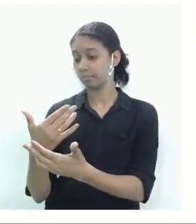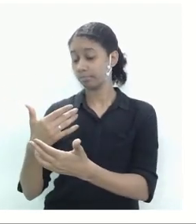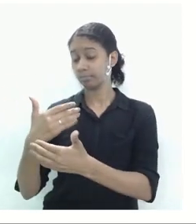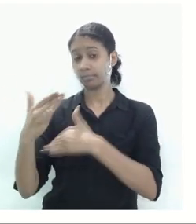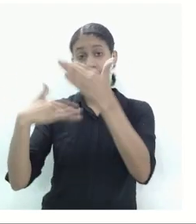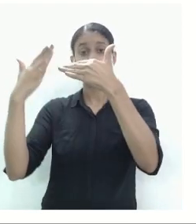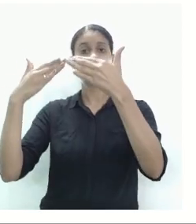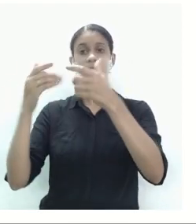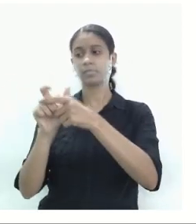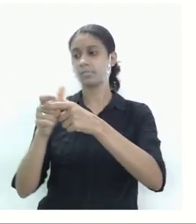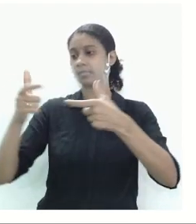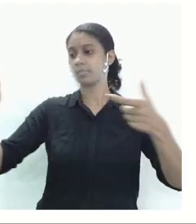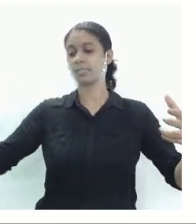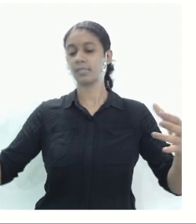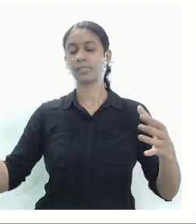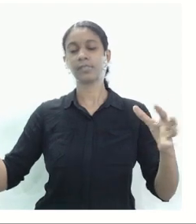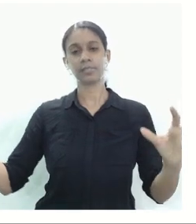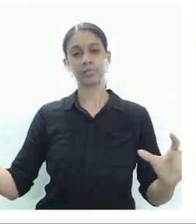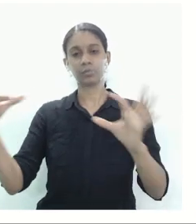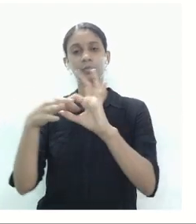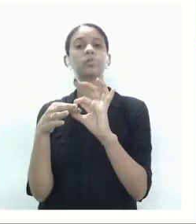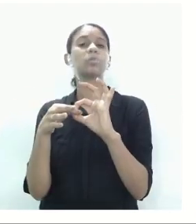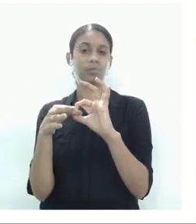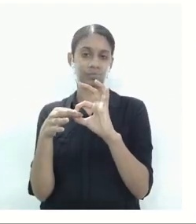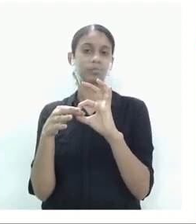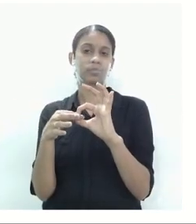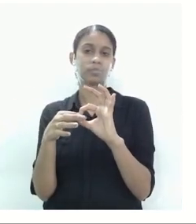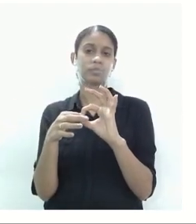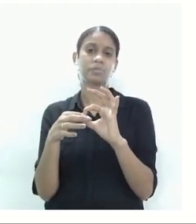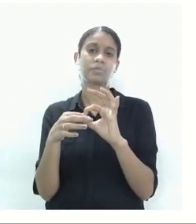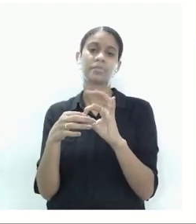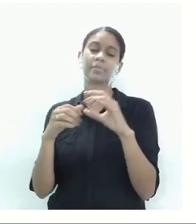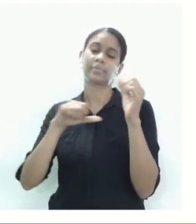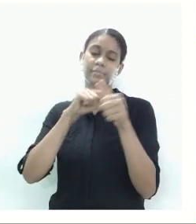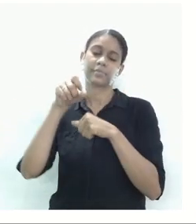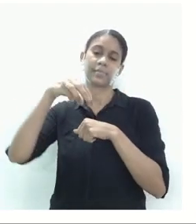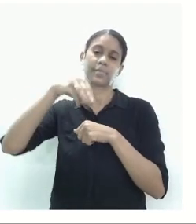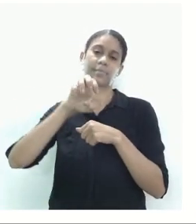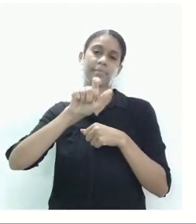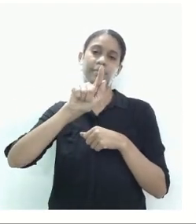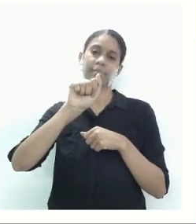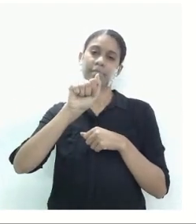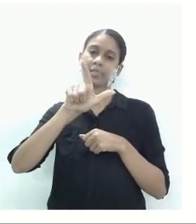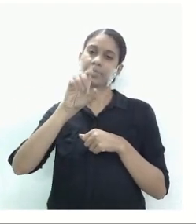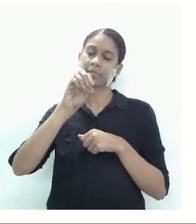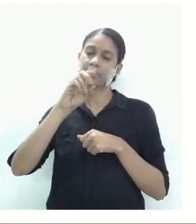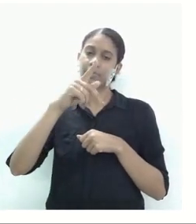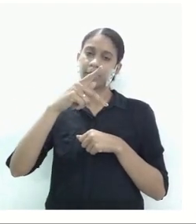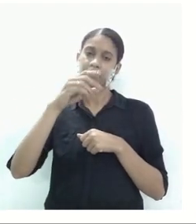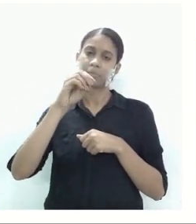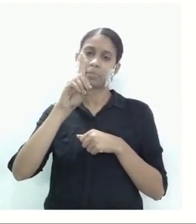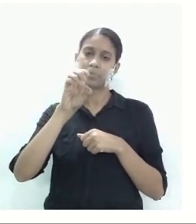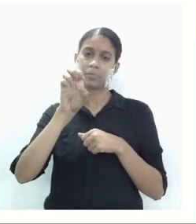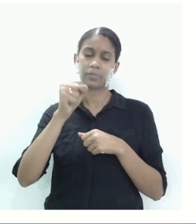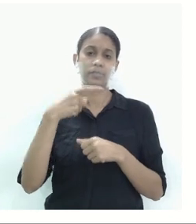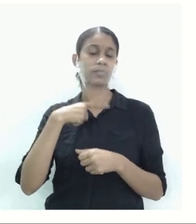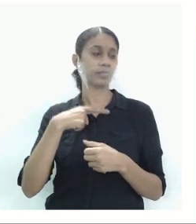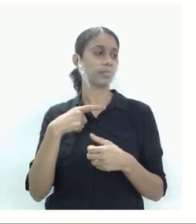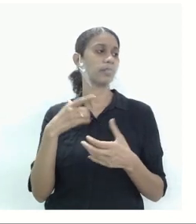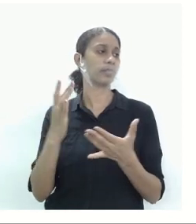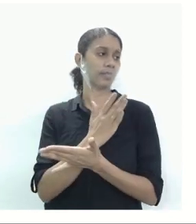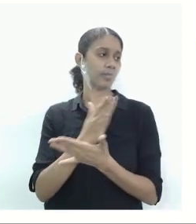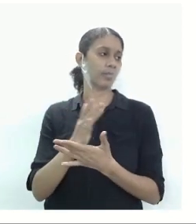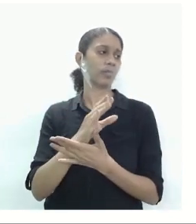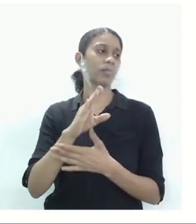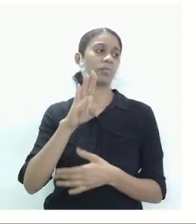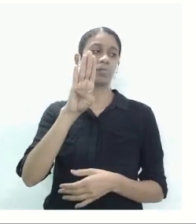cresceram e se uniram formando uma megalópolis e nós temos algumas no mundo né? Temos aí a de Boash que é Boston